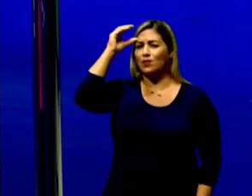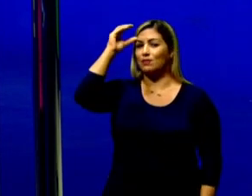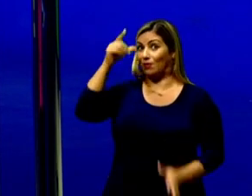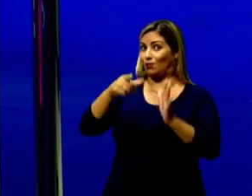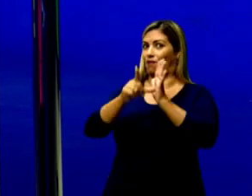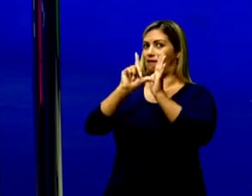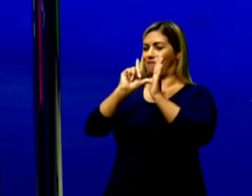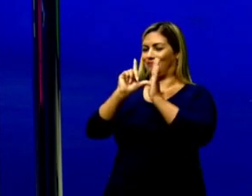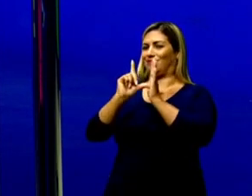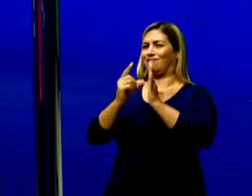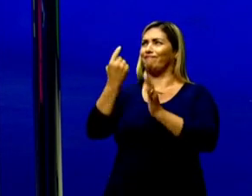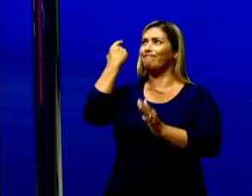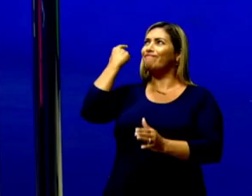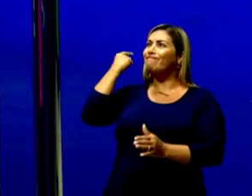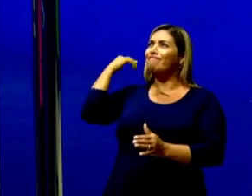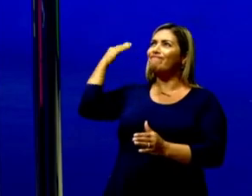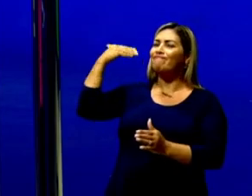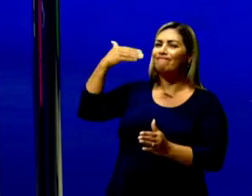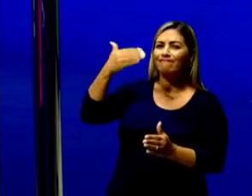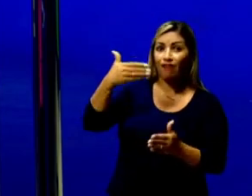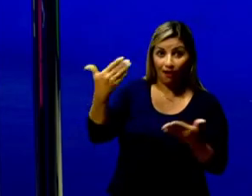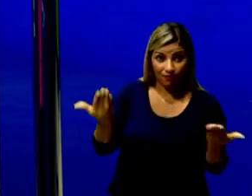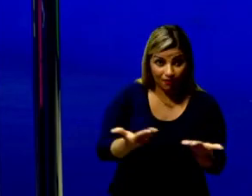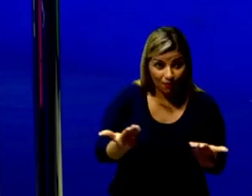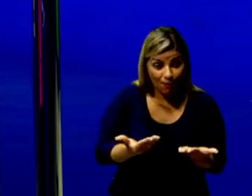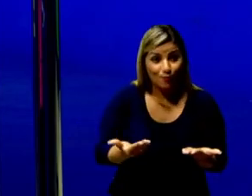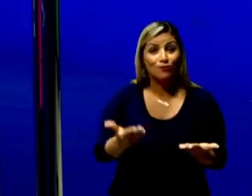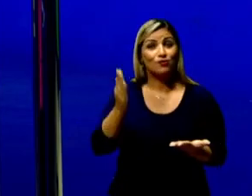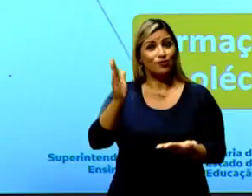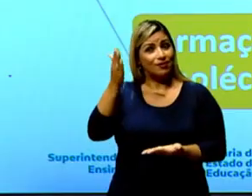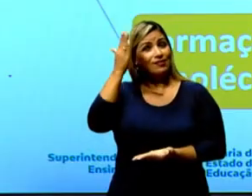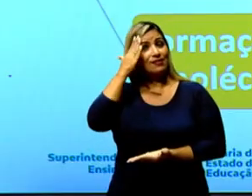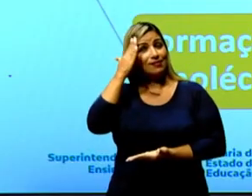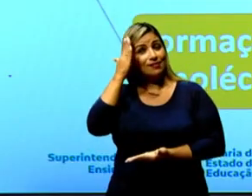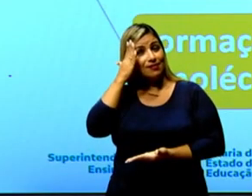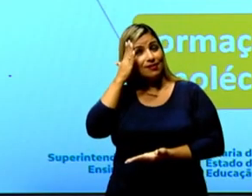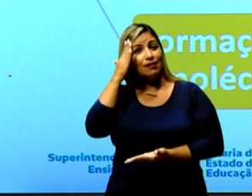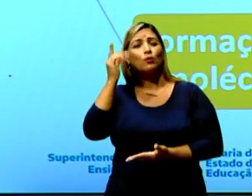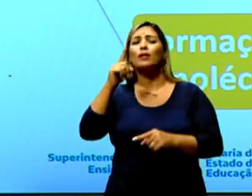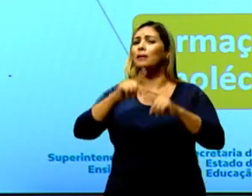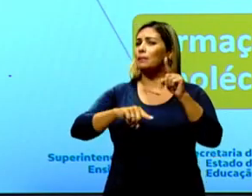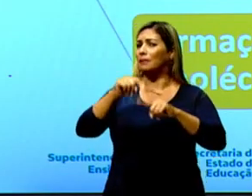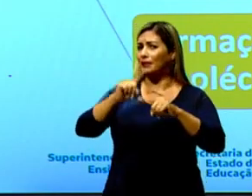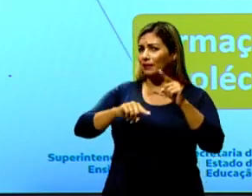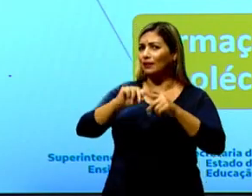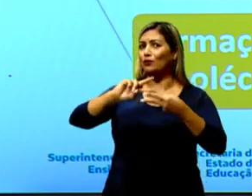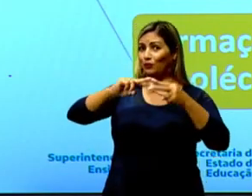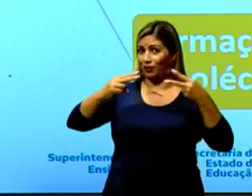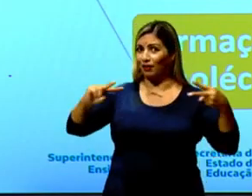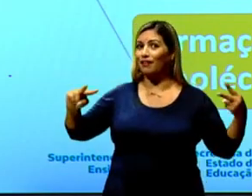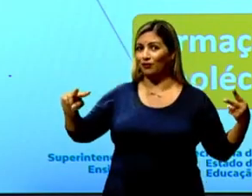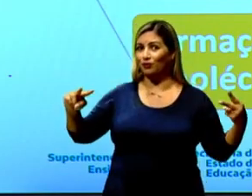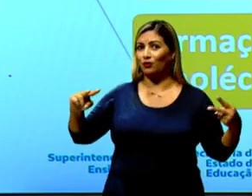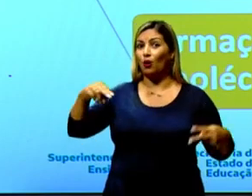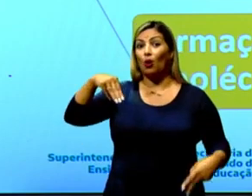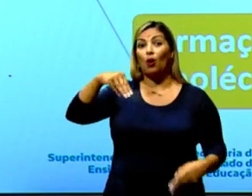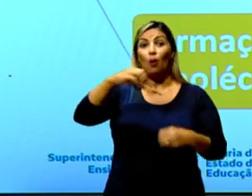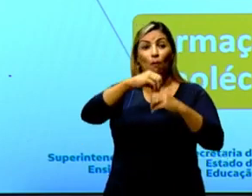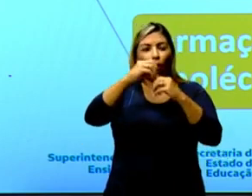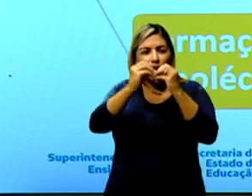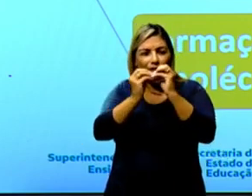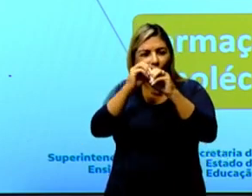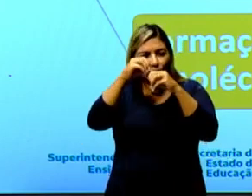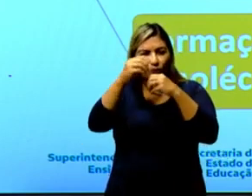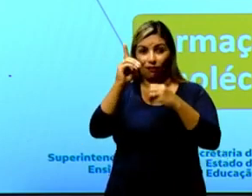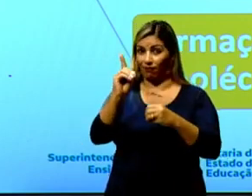prévios. Se você chegou até aqui, já sabe o que é material genético. São as moléculas de